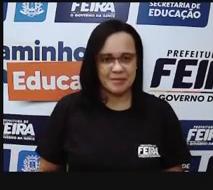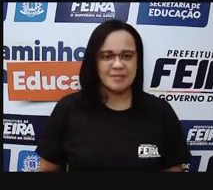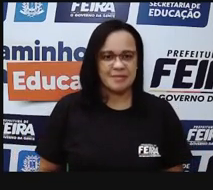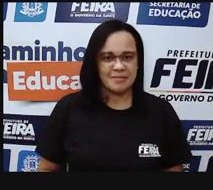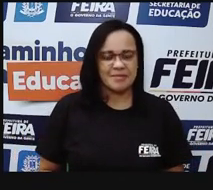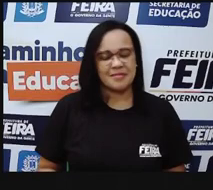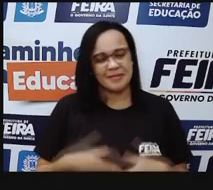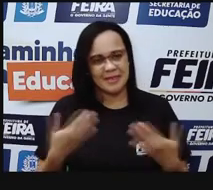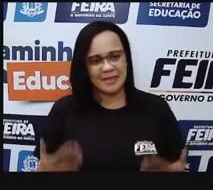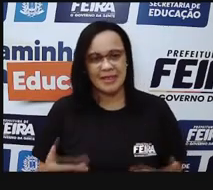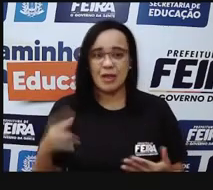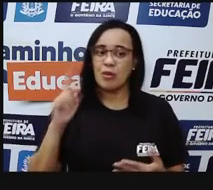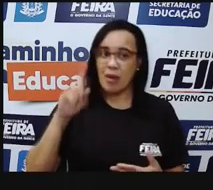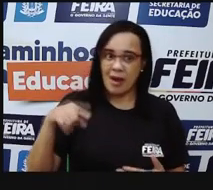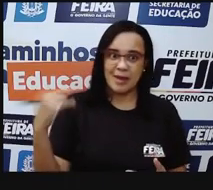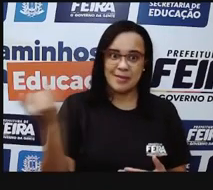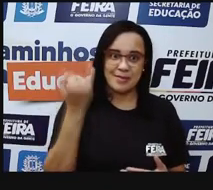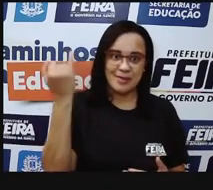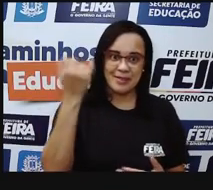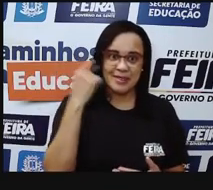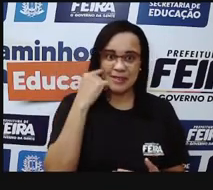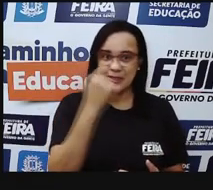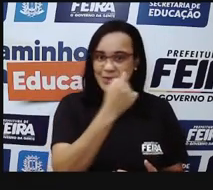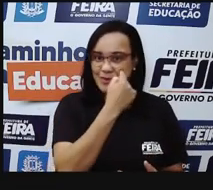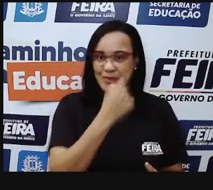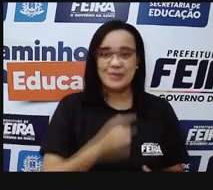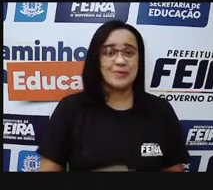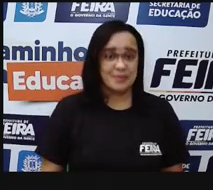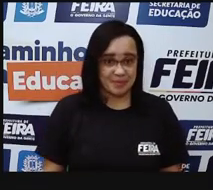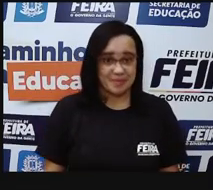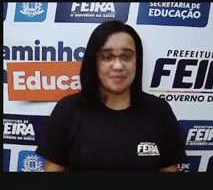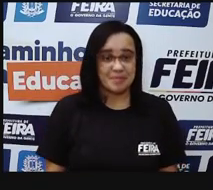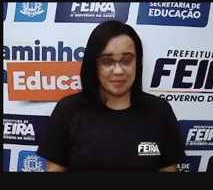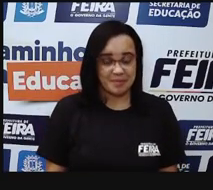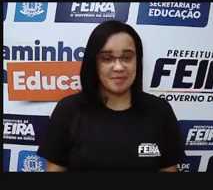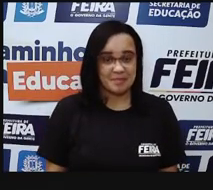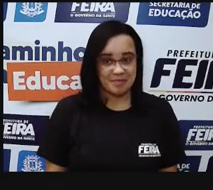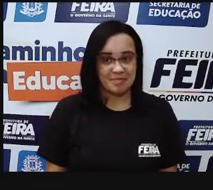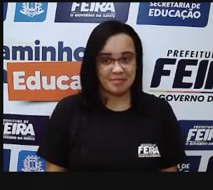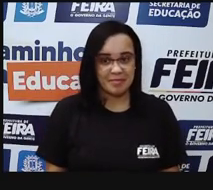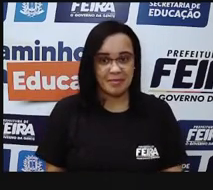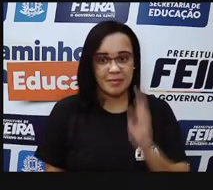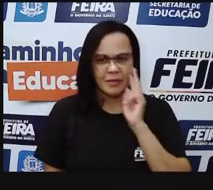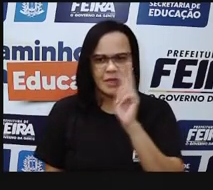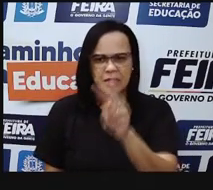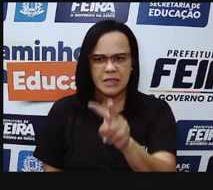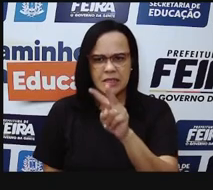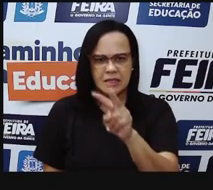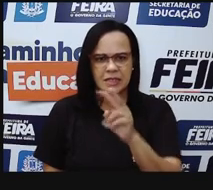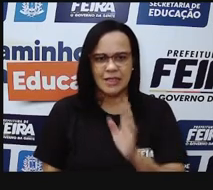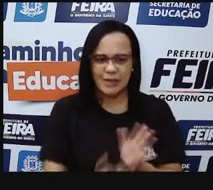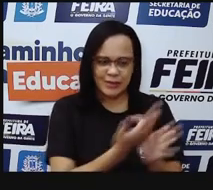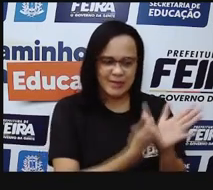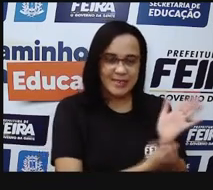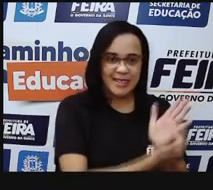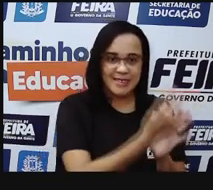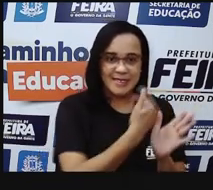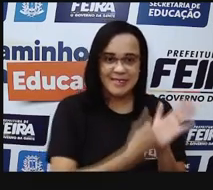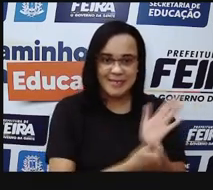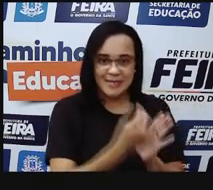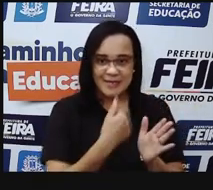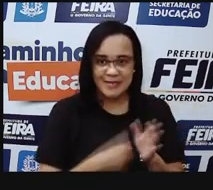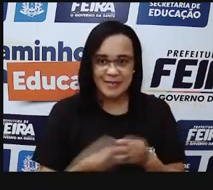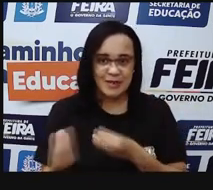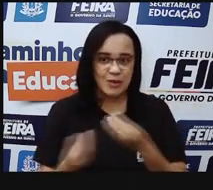do nosso corpo. da nossa visão. E aí, é uma curiosidade. Olha só como se formou